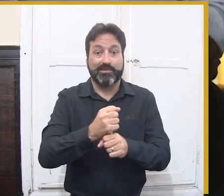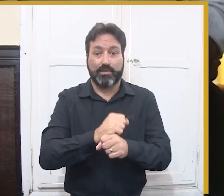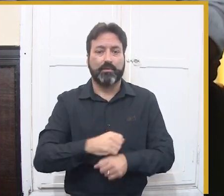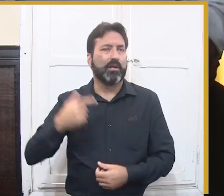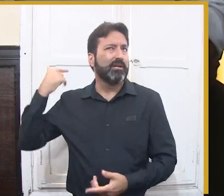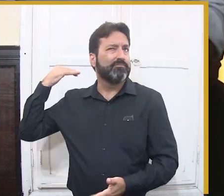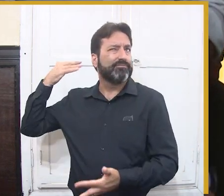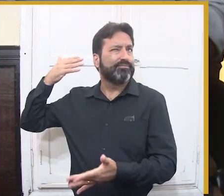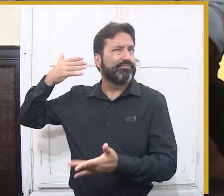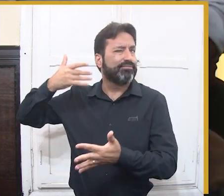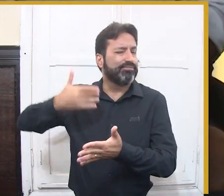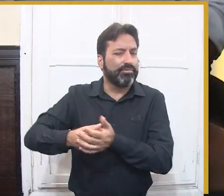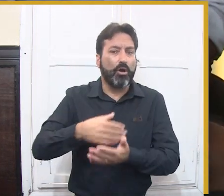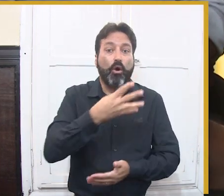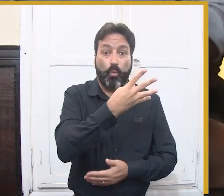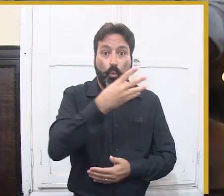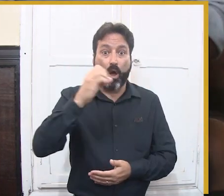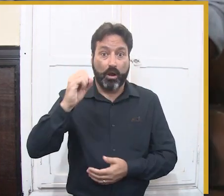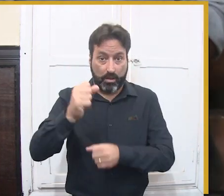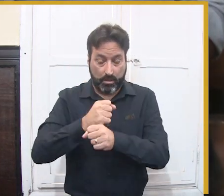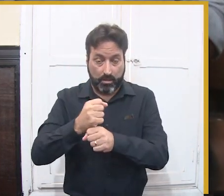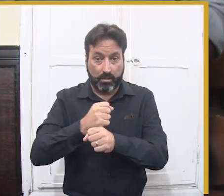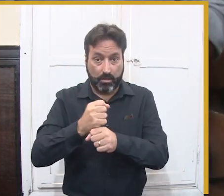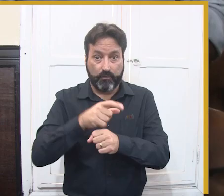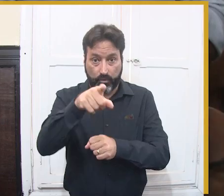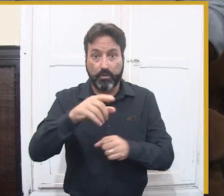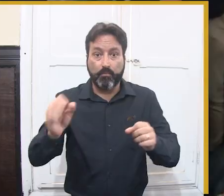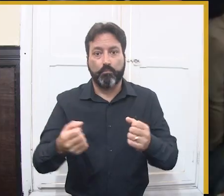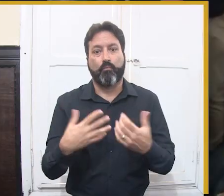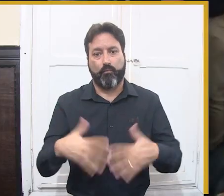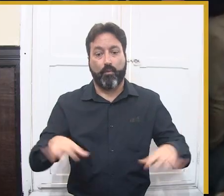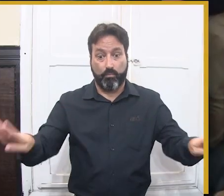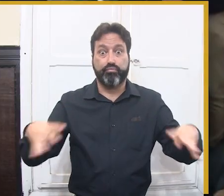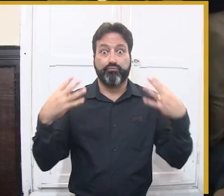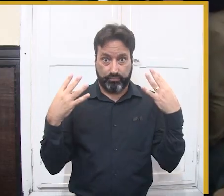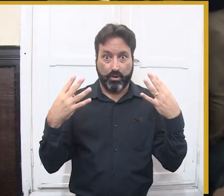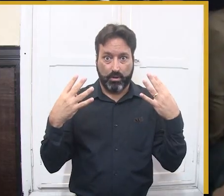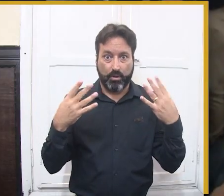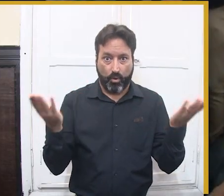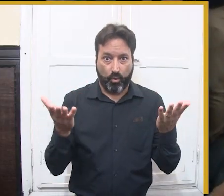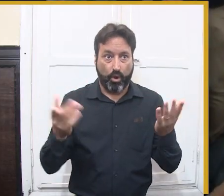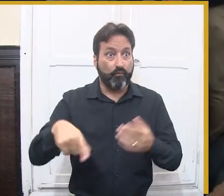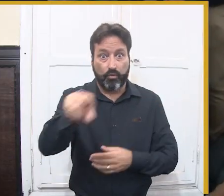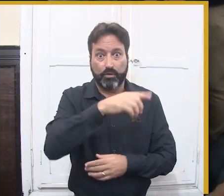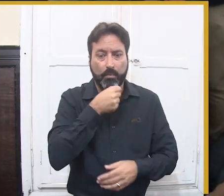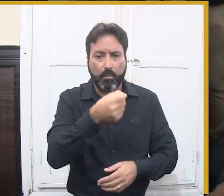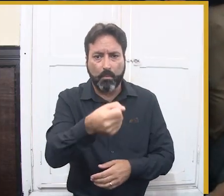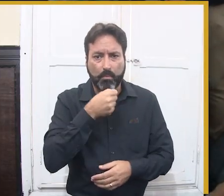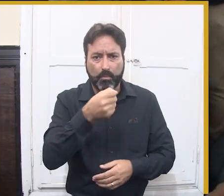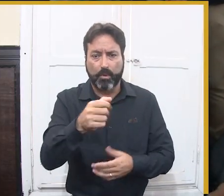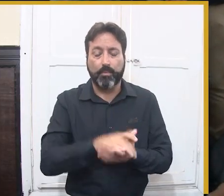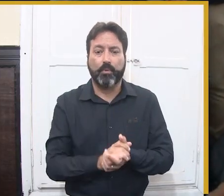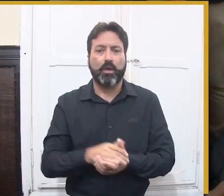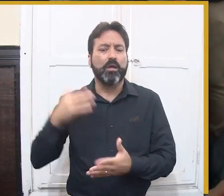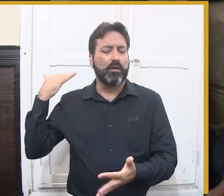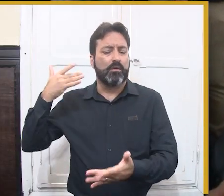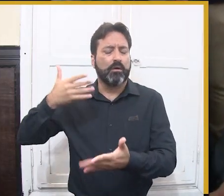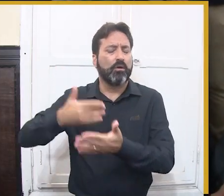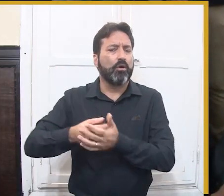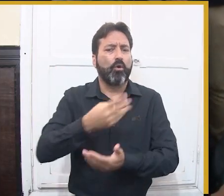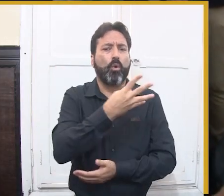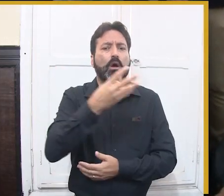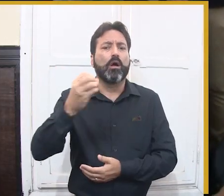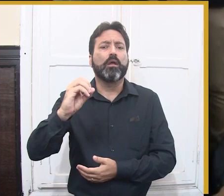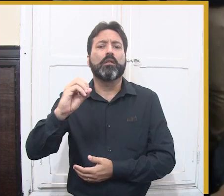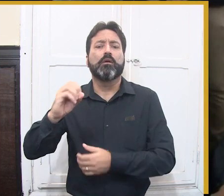de sessão do espaço público para a exploração do evento. Essa daqui, eu quero chamar a atenção, é uma das grandes inovações para esse